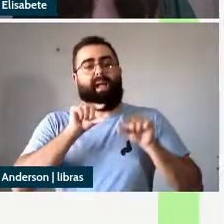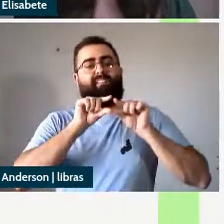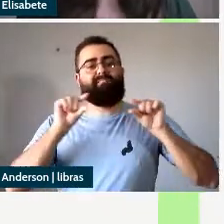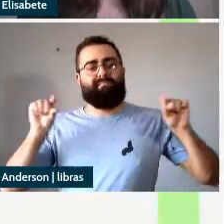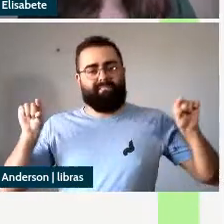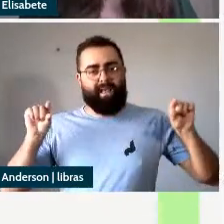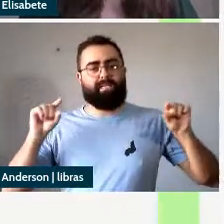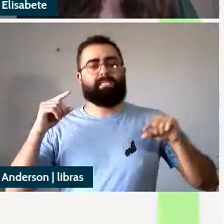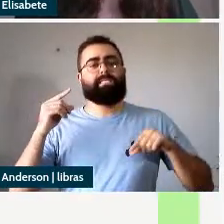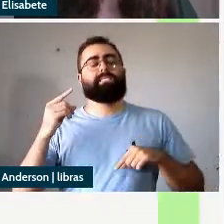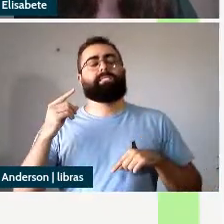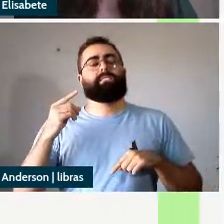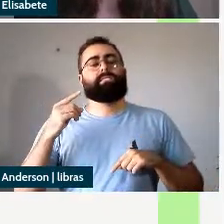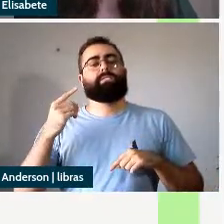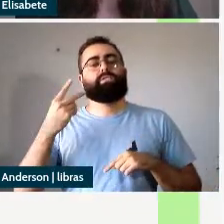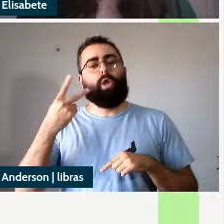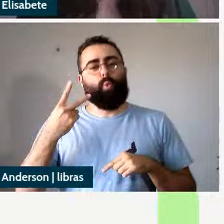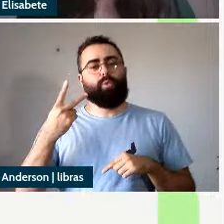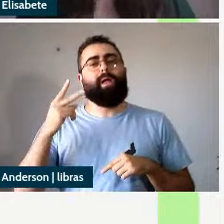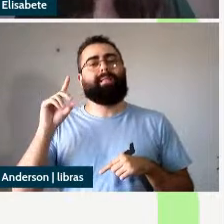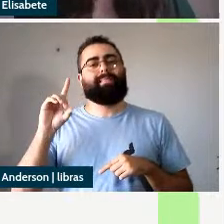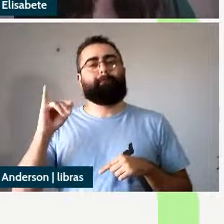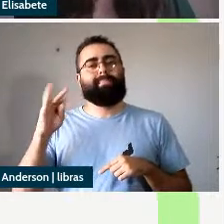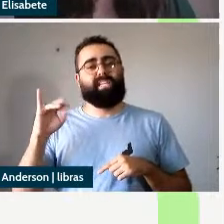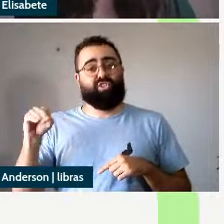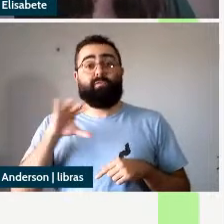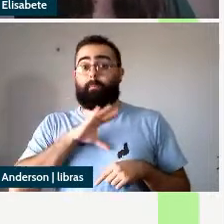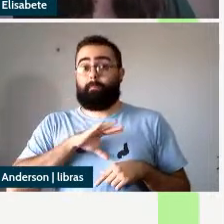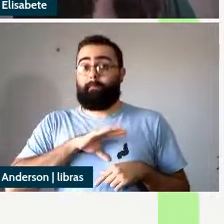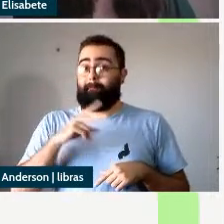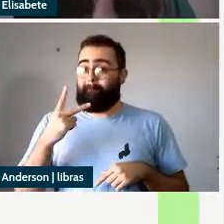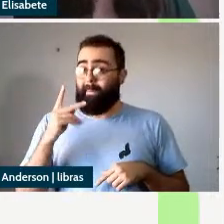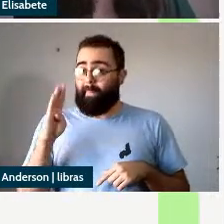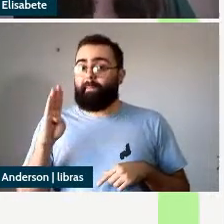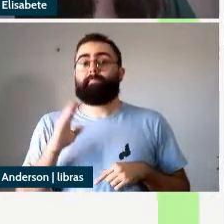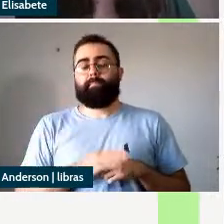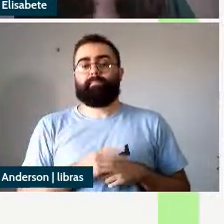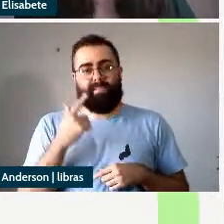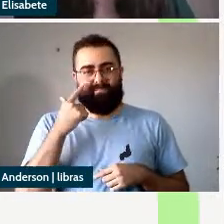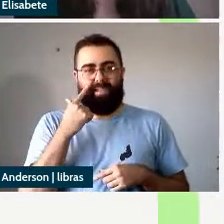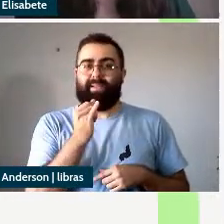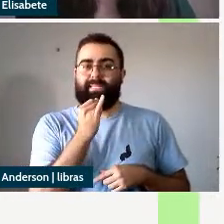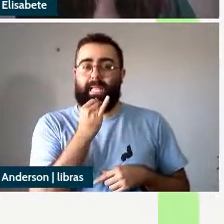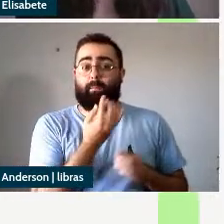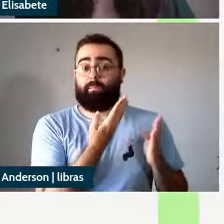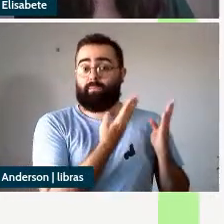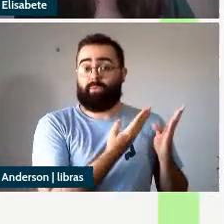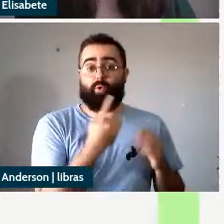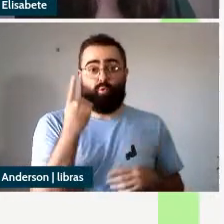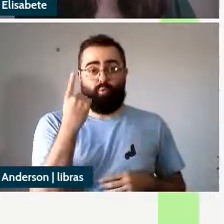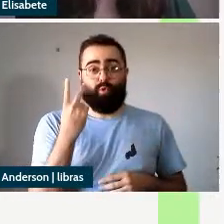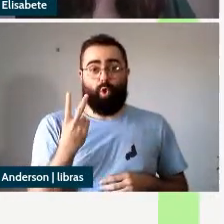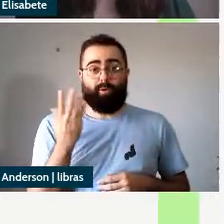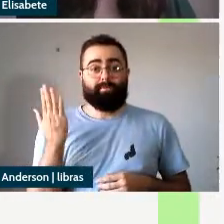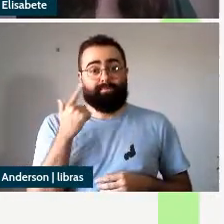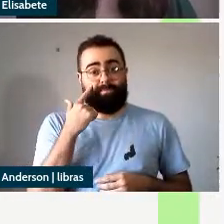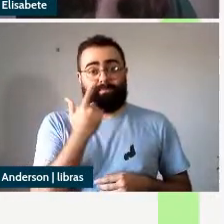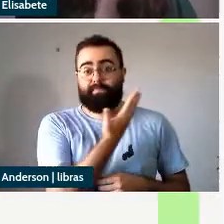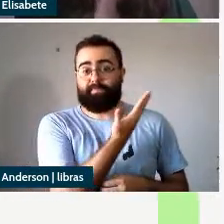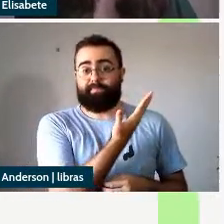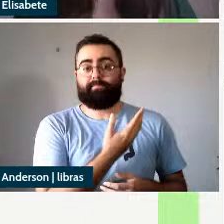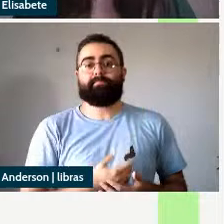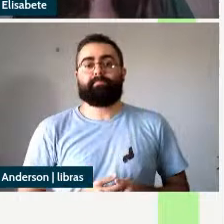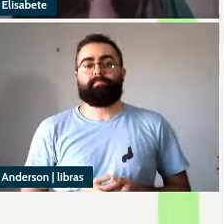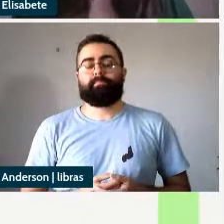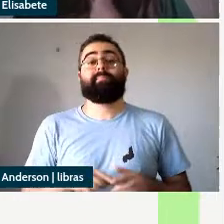no português brasileiro como os dados que estão exemplificados em 1 e 2 então na sentença